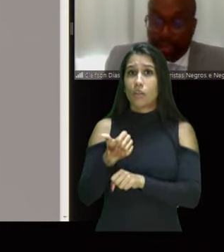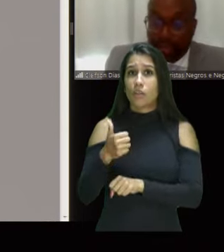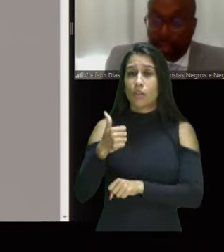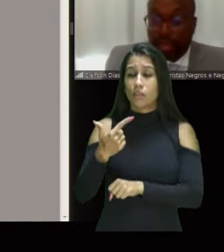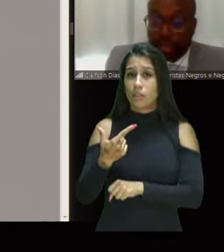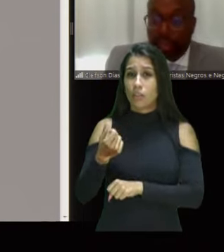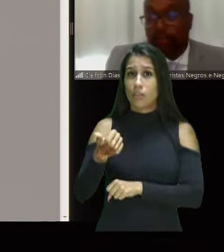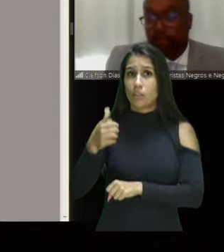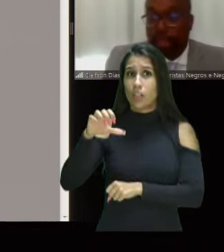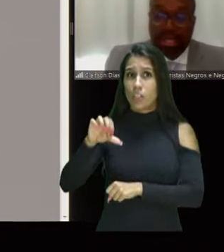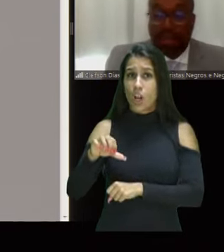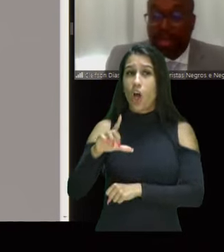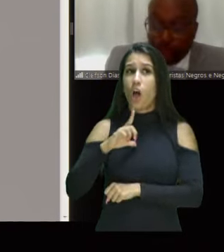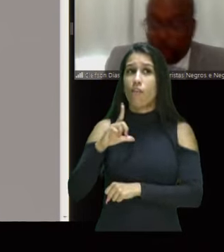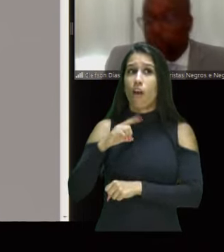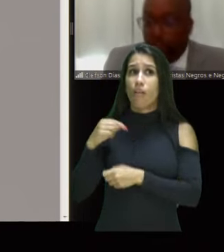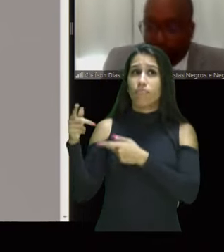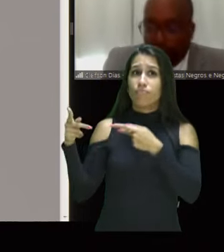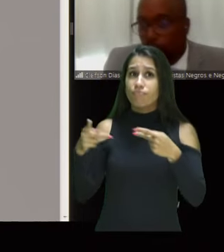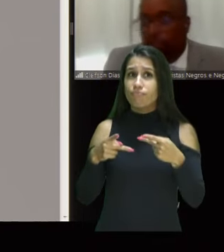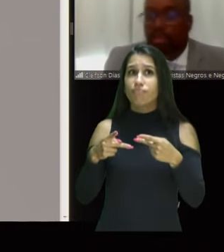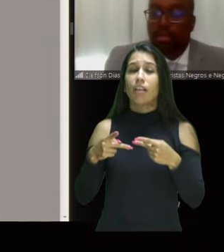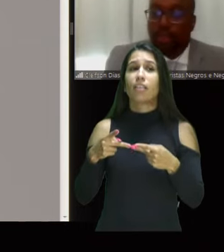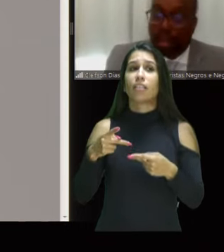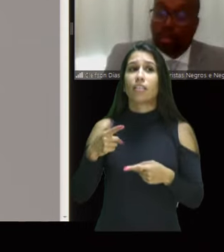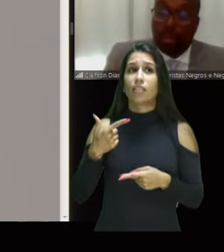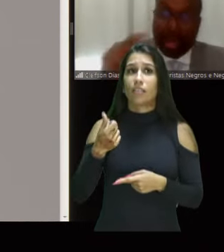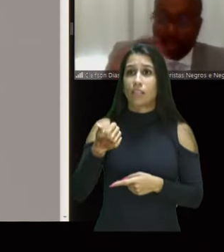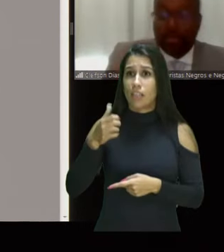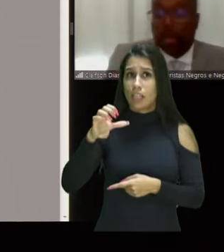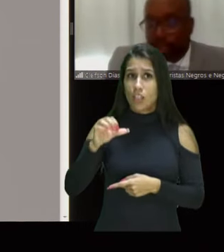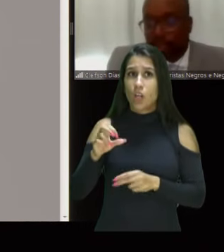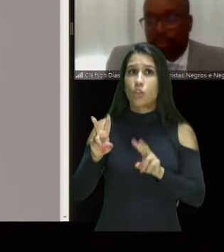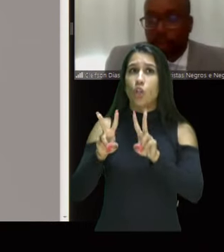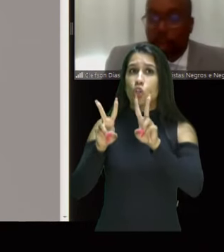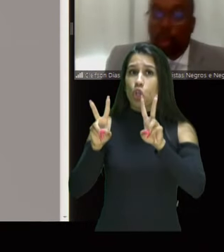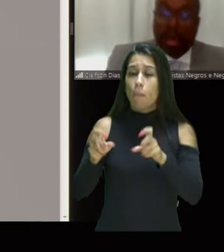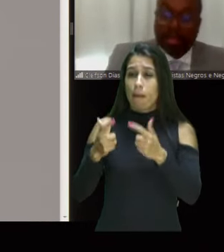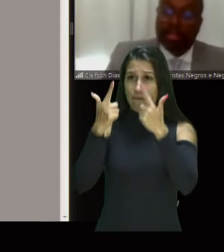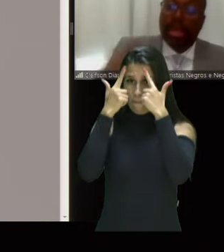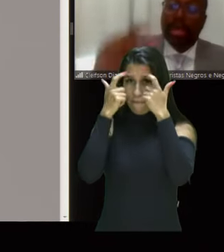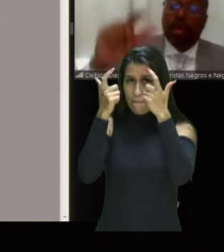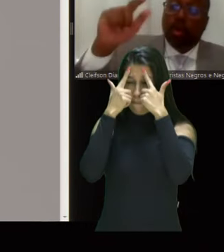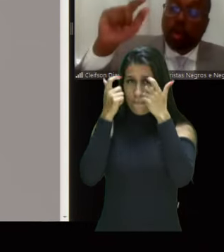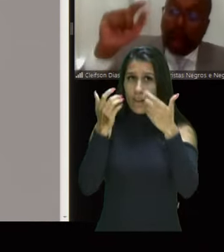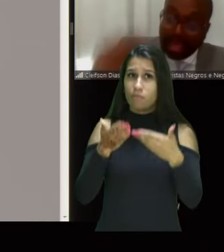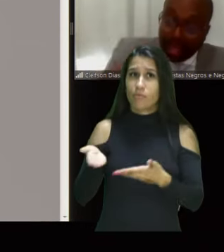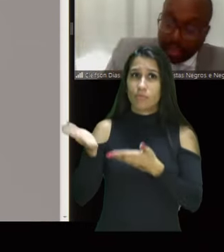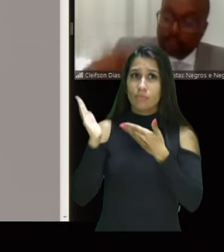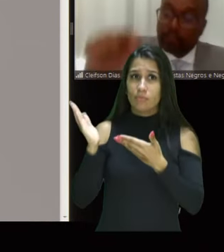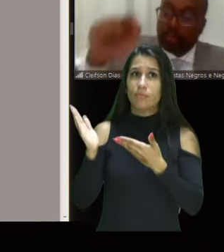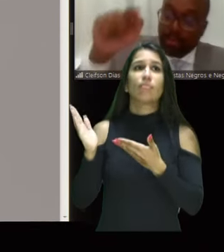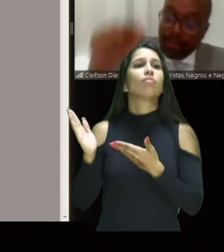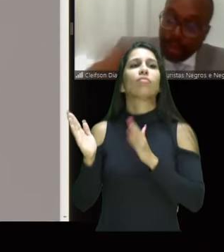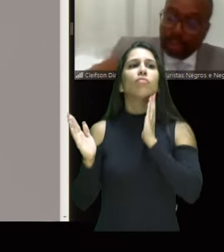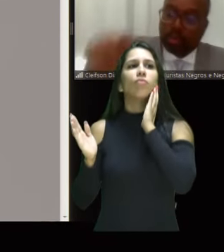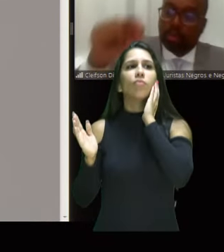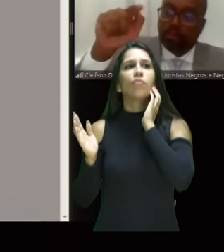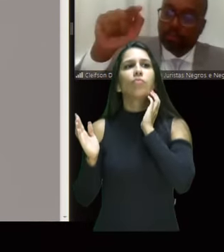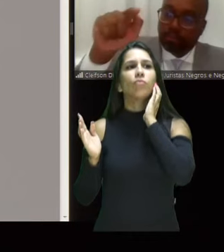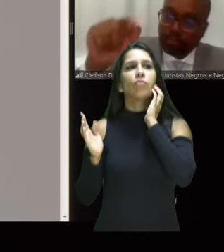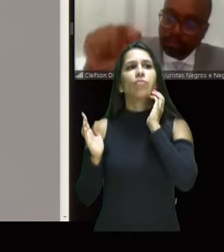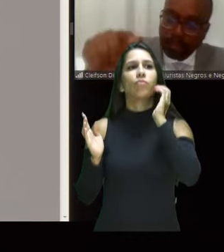os dados trazidos aqui, de maneira mentirosa e ardilosa, falando sobre atos da violência. O Atlas é